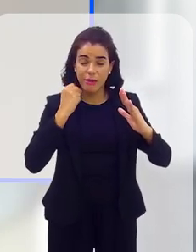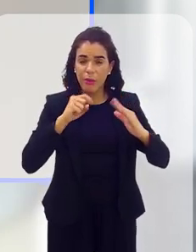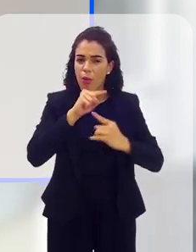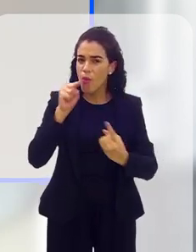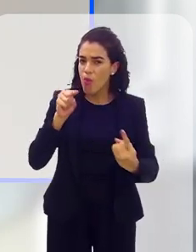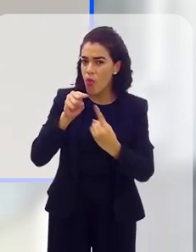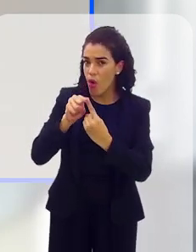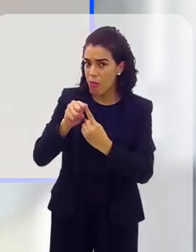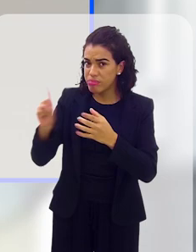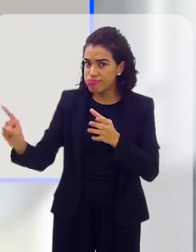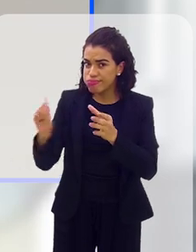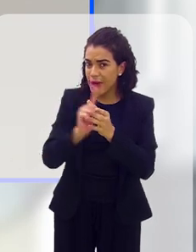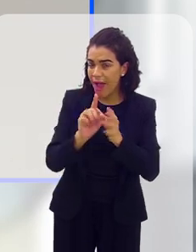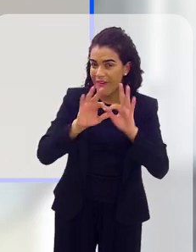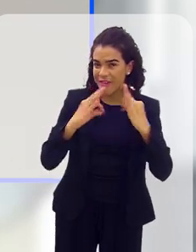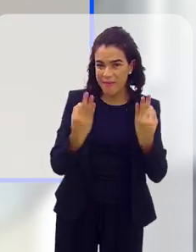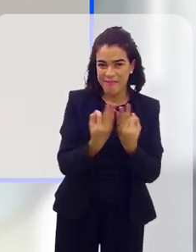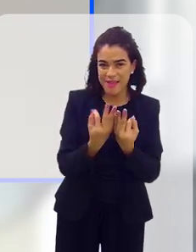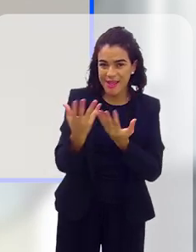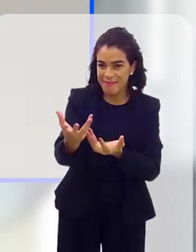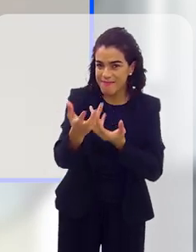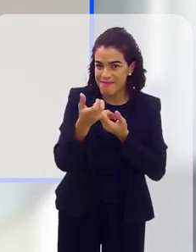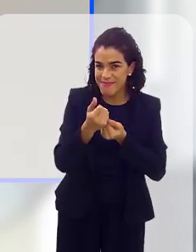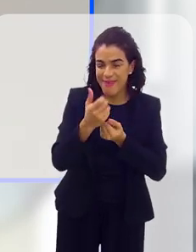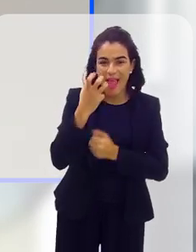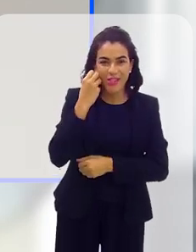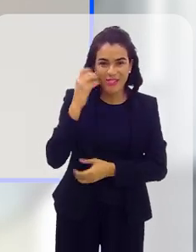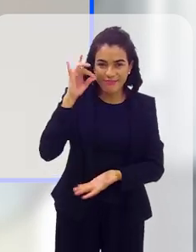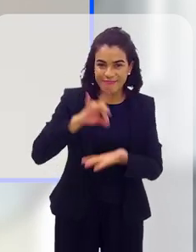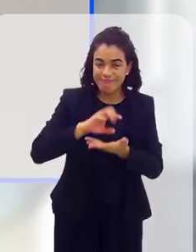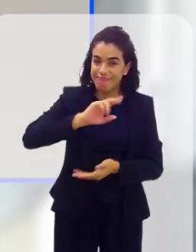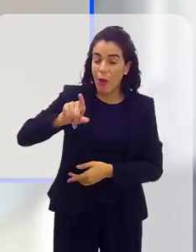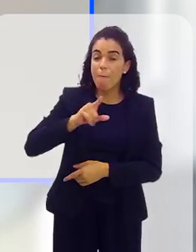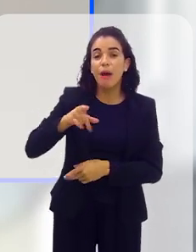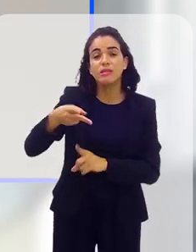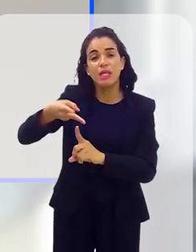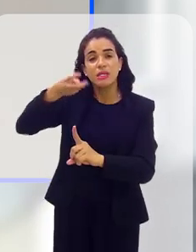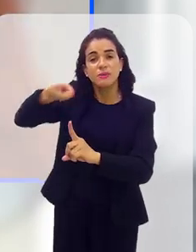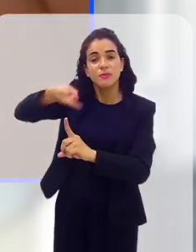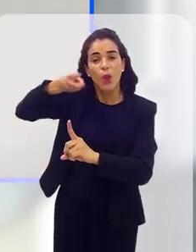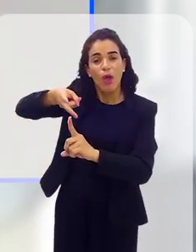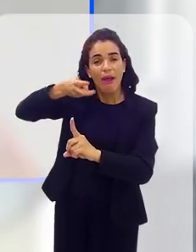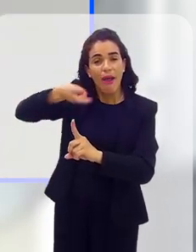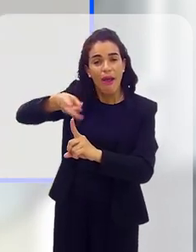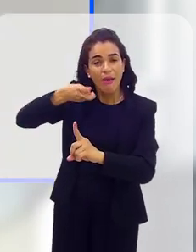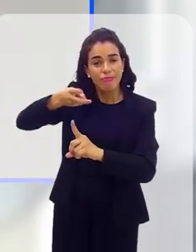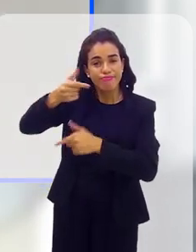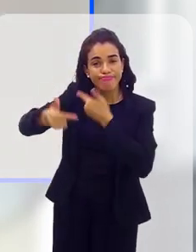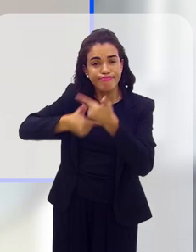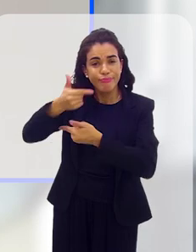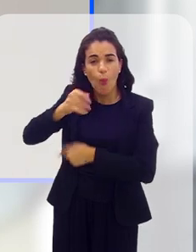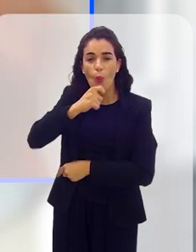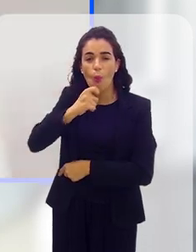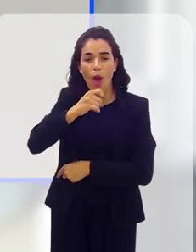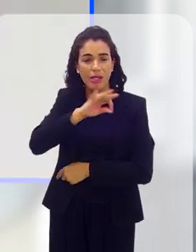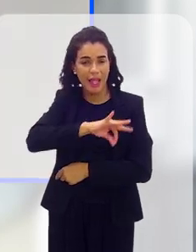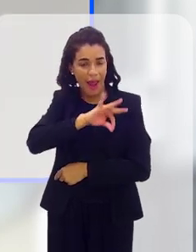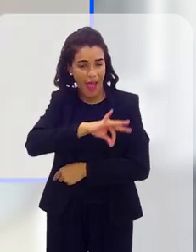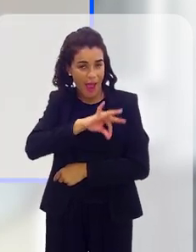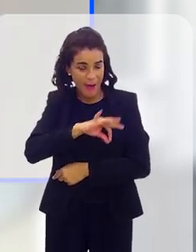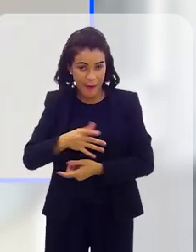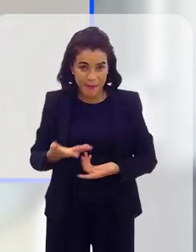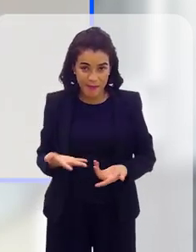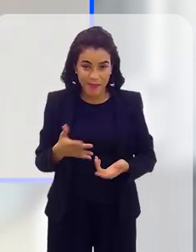mas não com o objetivo de serem integrados à família de verdadeira adoção, e sim de serem usados como mão de obra, sem